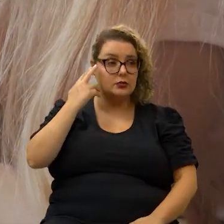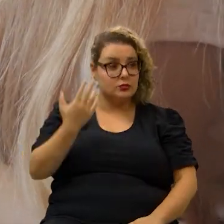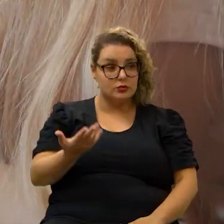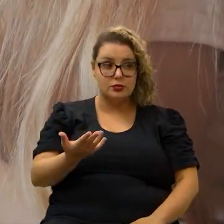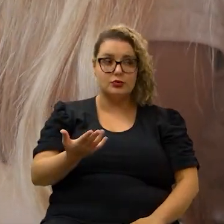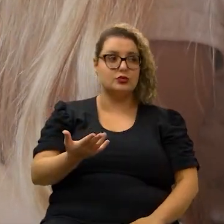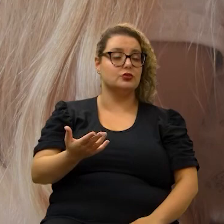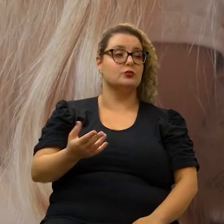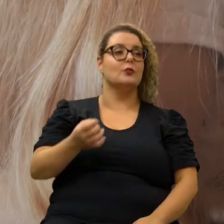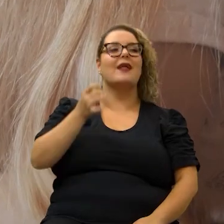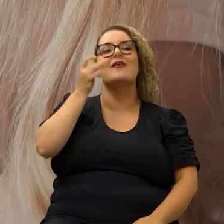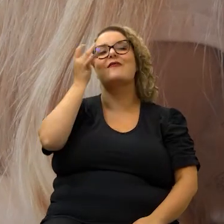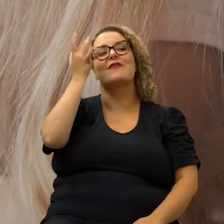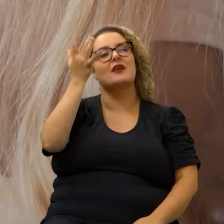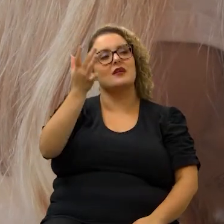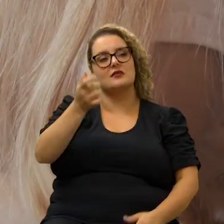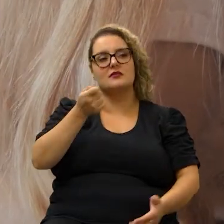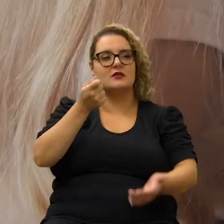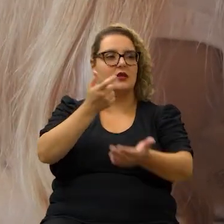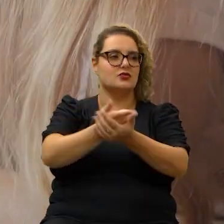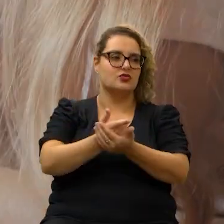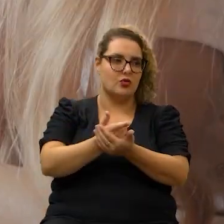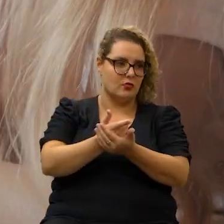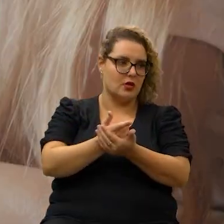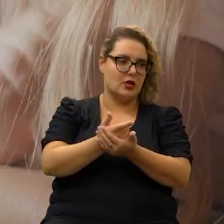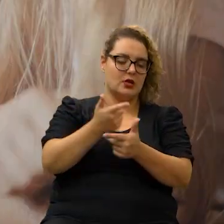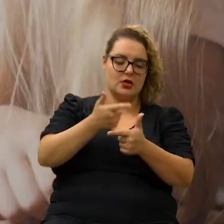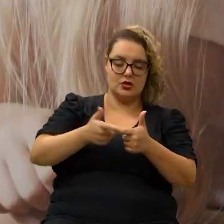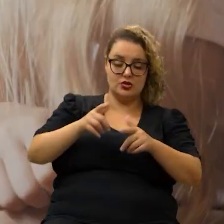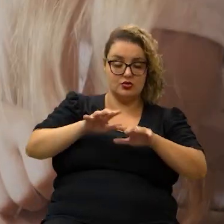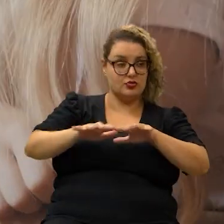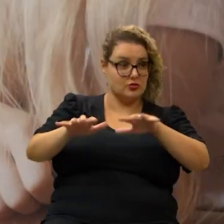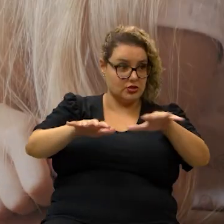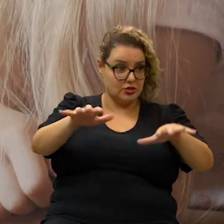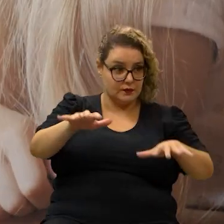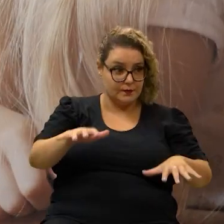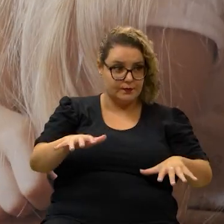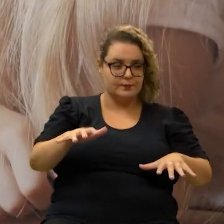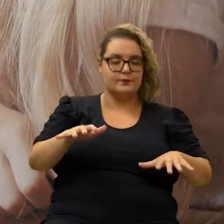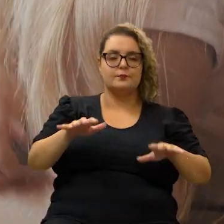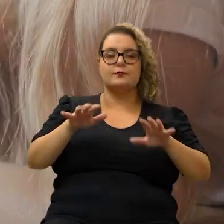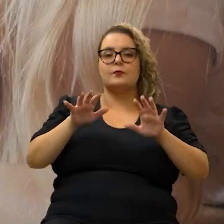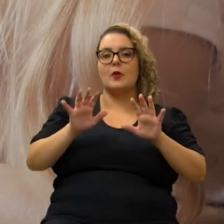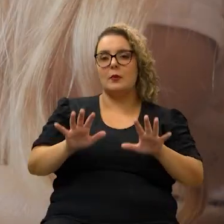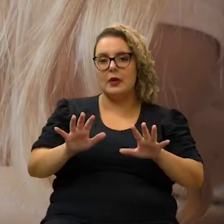por esta facilidade de comprar e dividir as parcelas